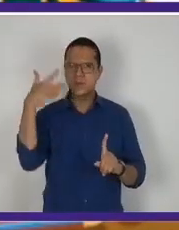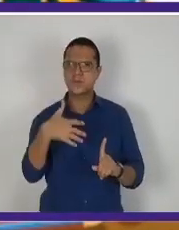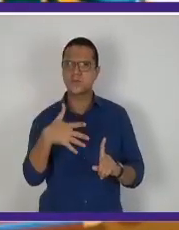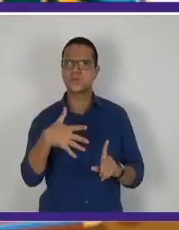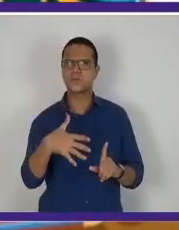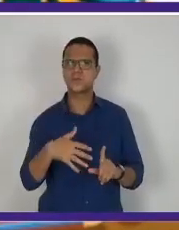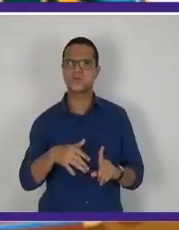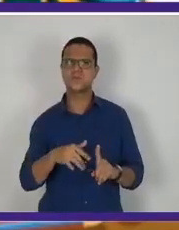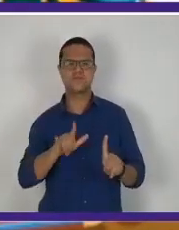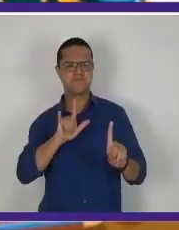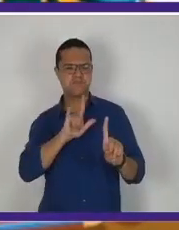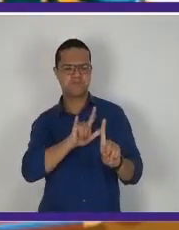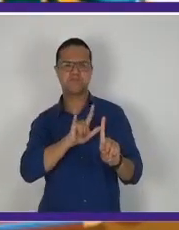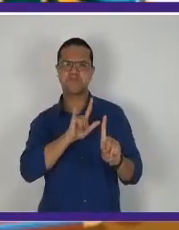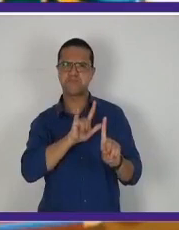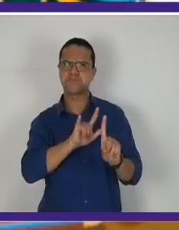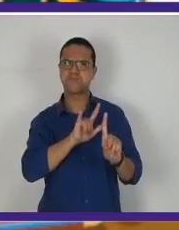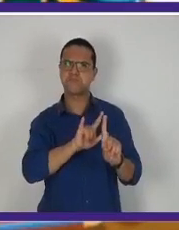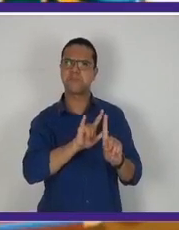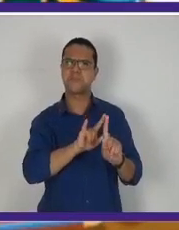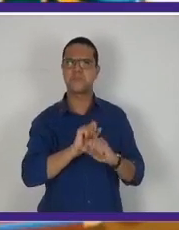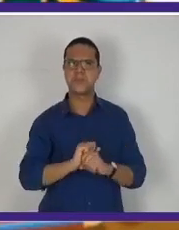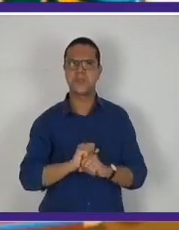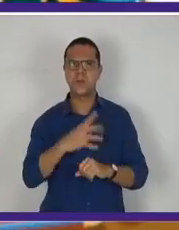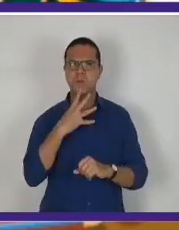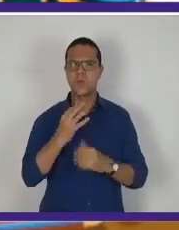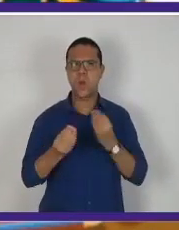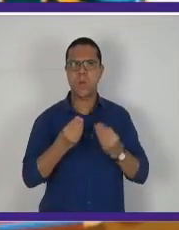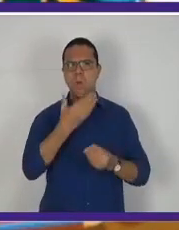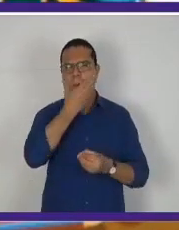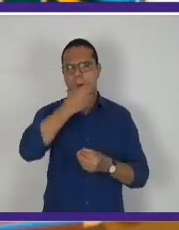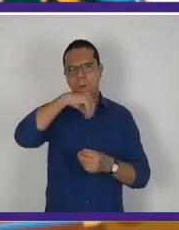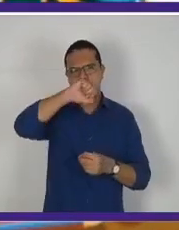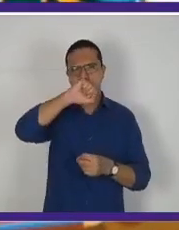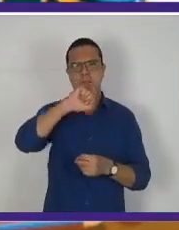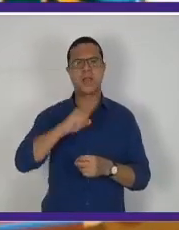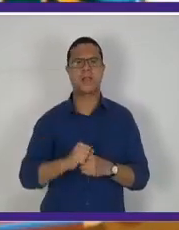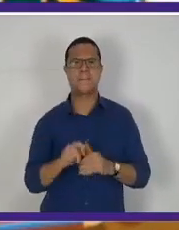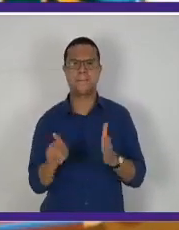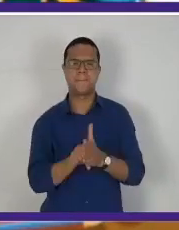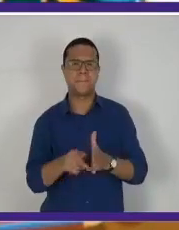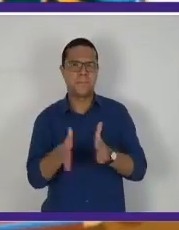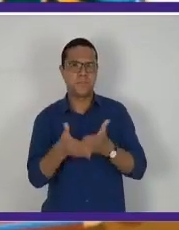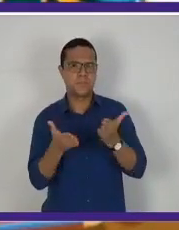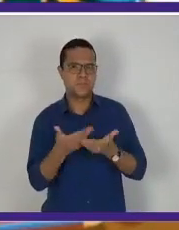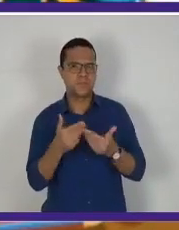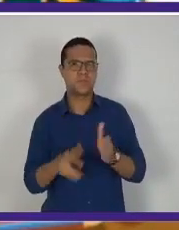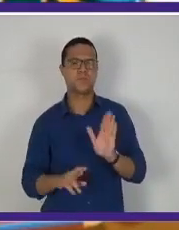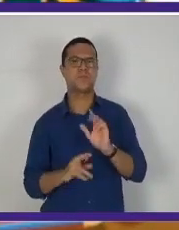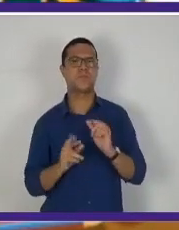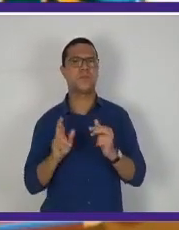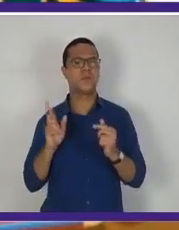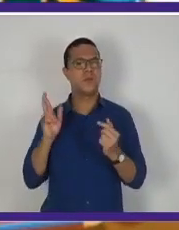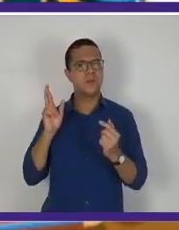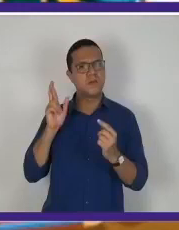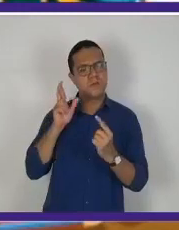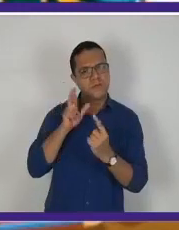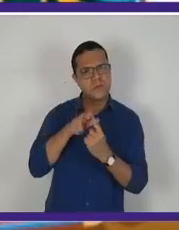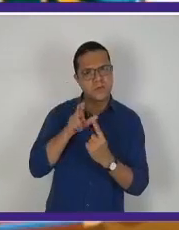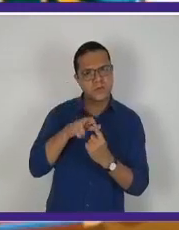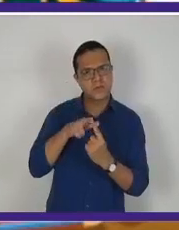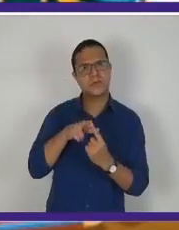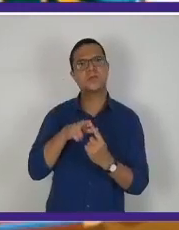simpatizantes, entre aspas, de pai dos pobres, uma referência ao livro de Jó, uma referência